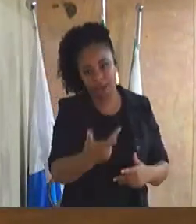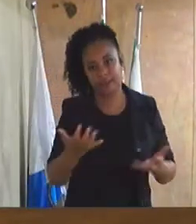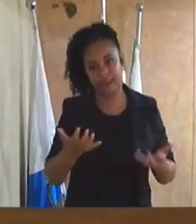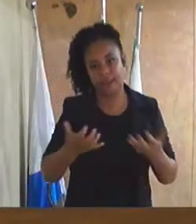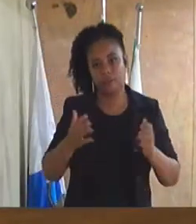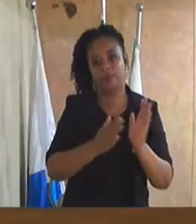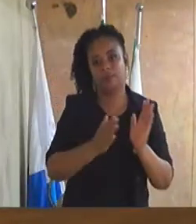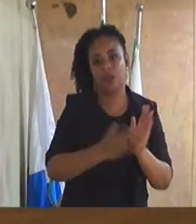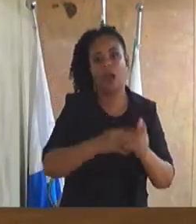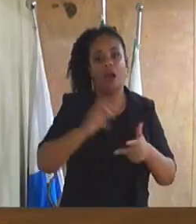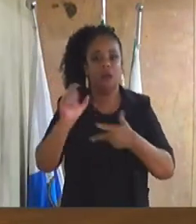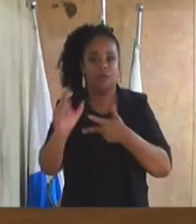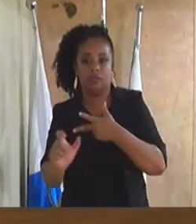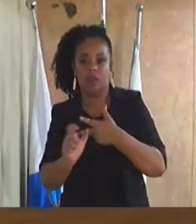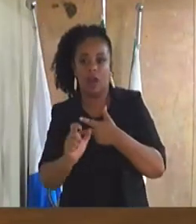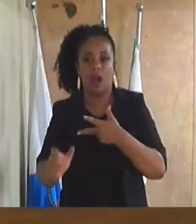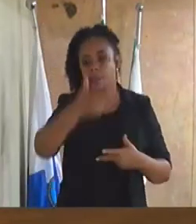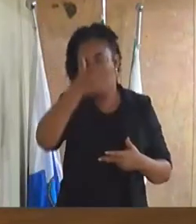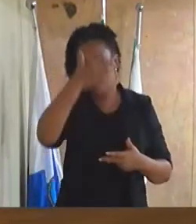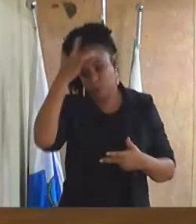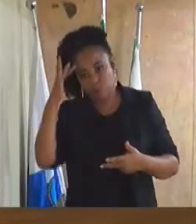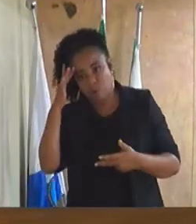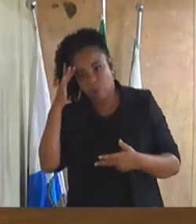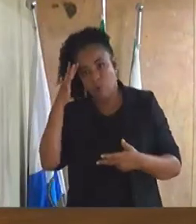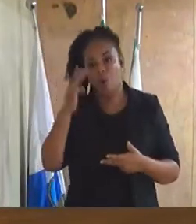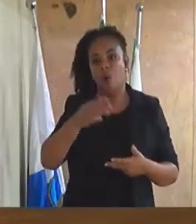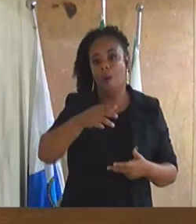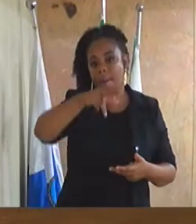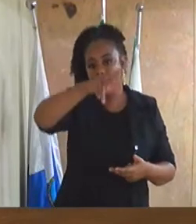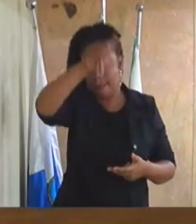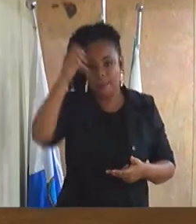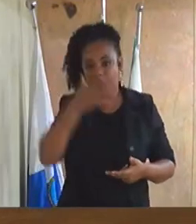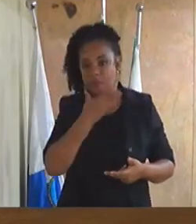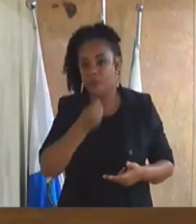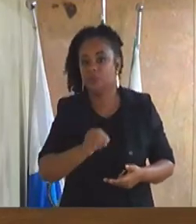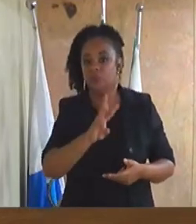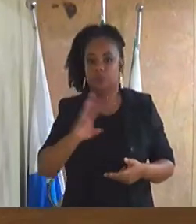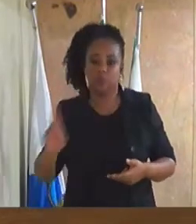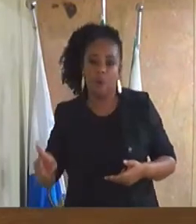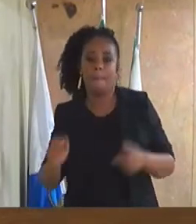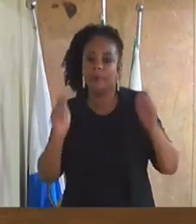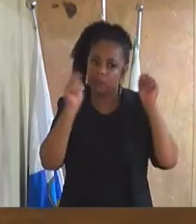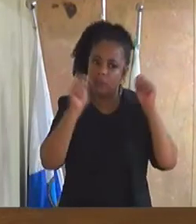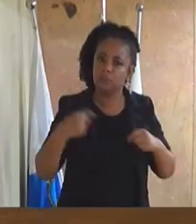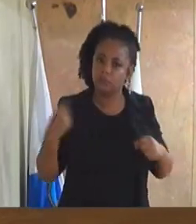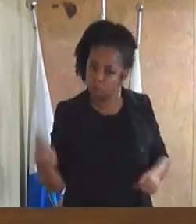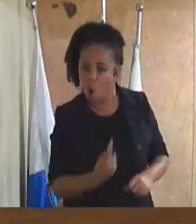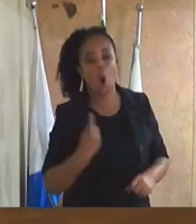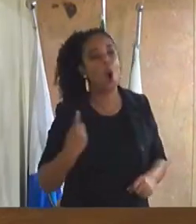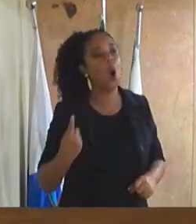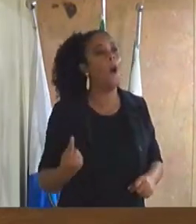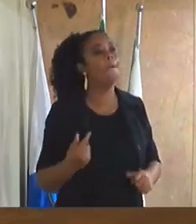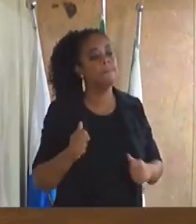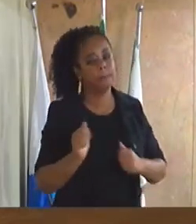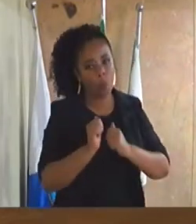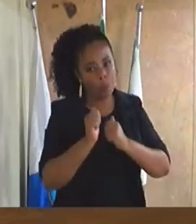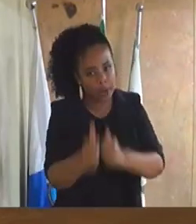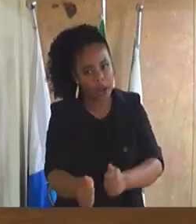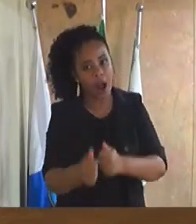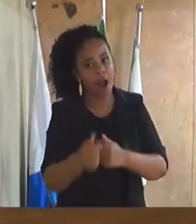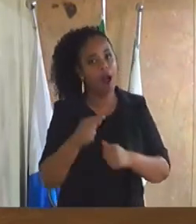executivo na pessoa do prefeito Austin Reis nós que estamos podendo participar acompanhar e fiscalizar